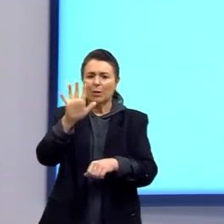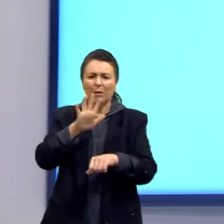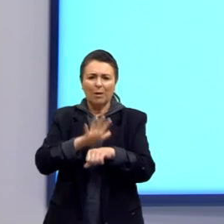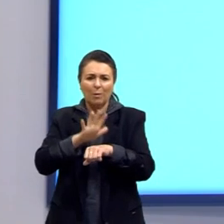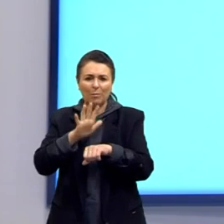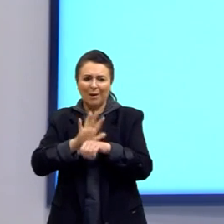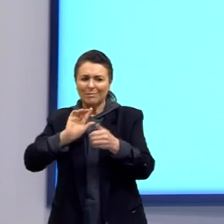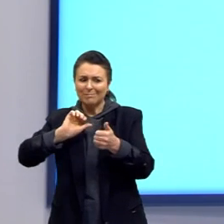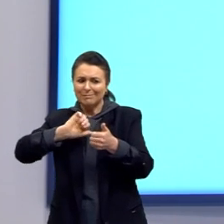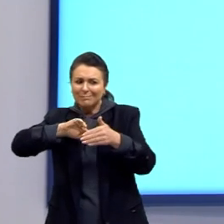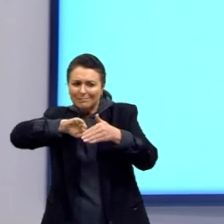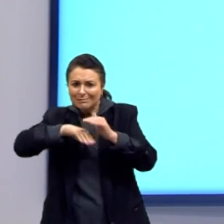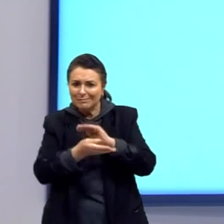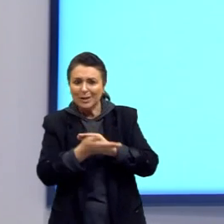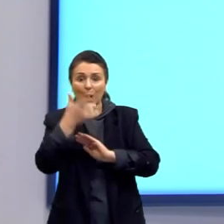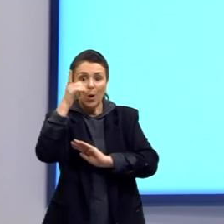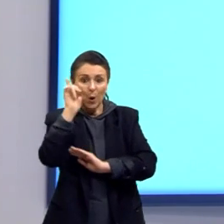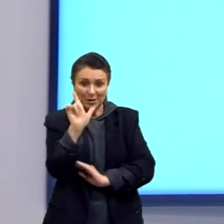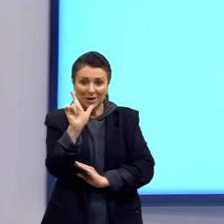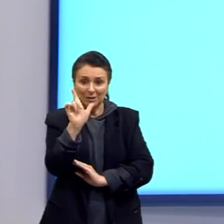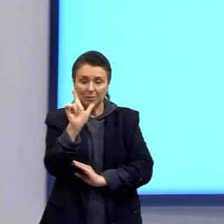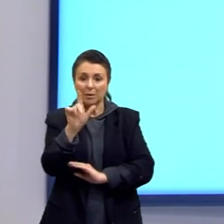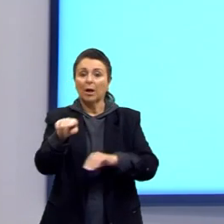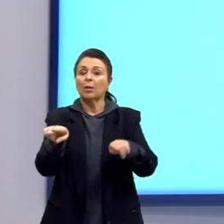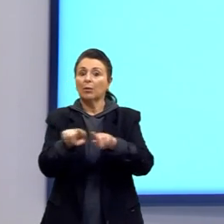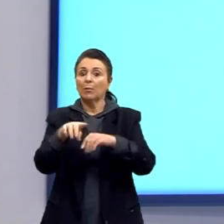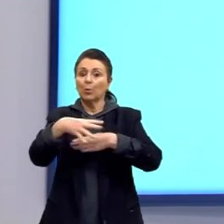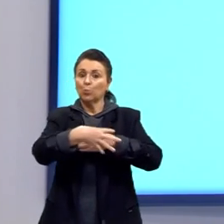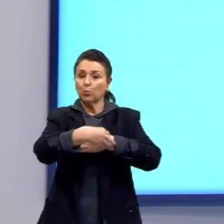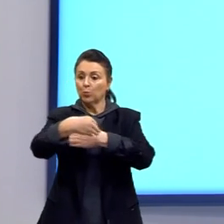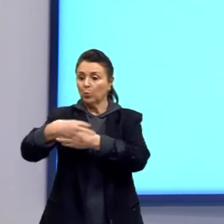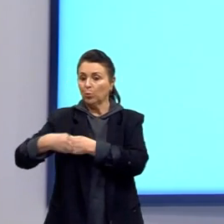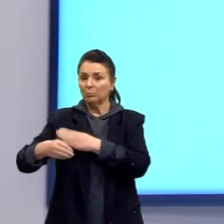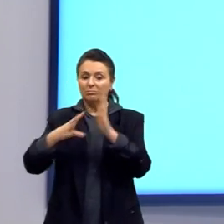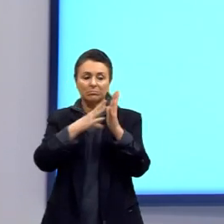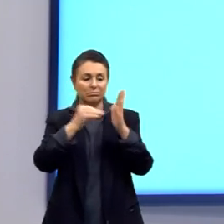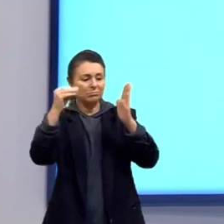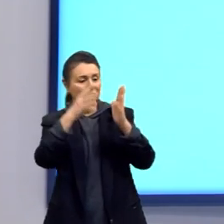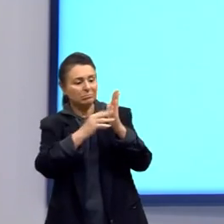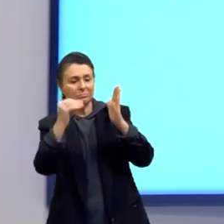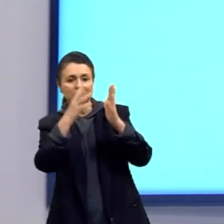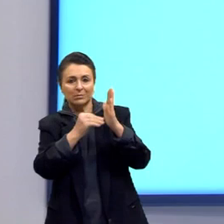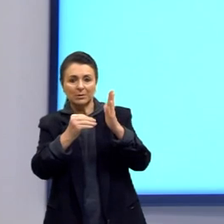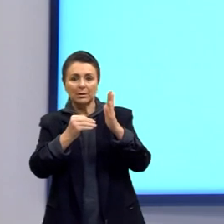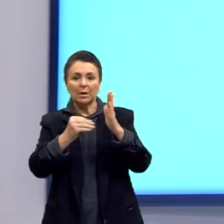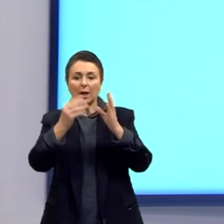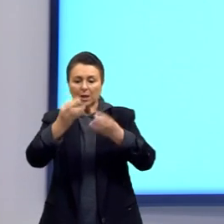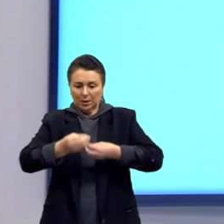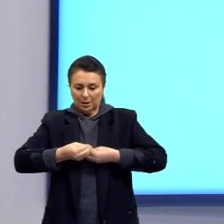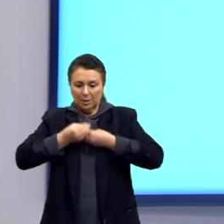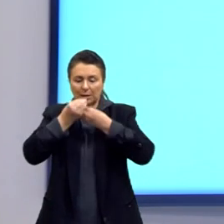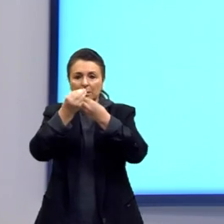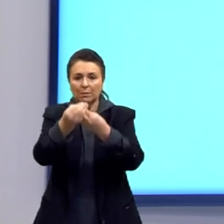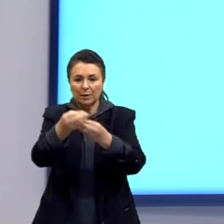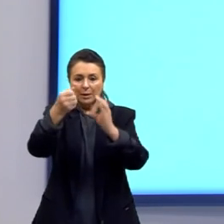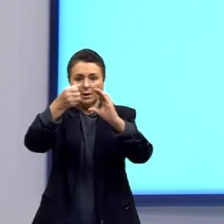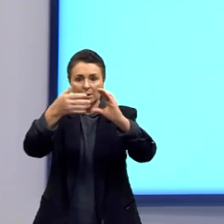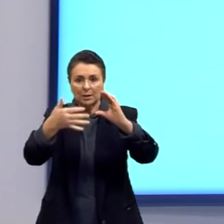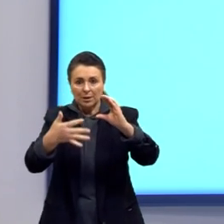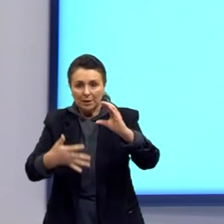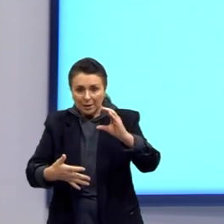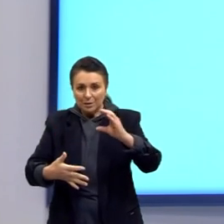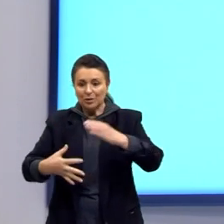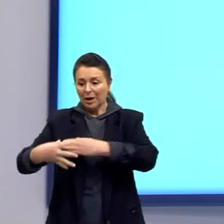consequentemente, reproduzem mais também e transmitem as suas características aos seus